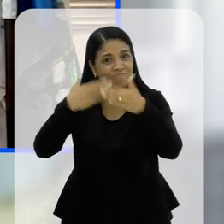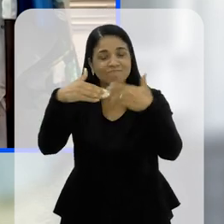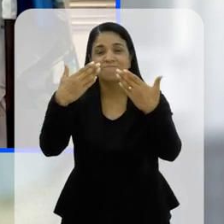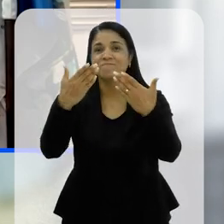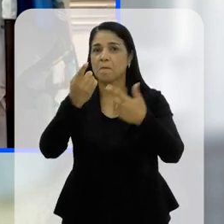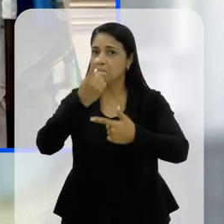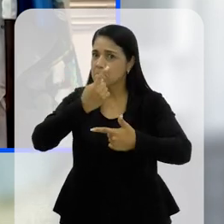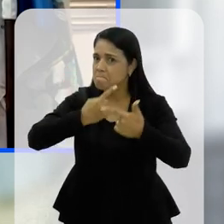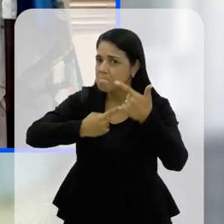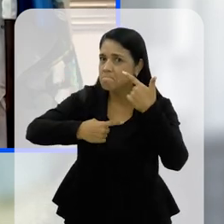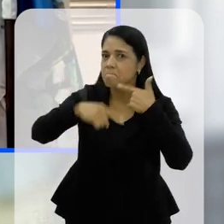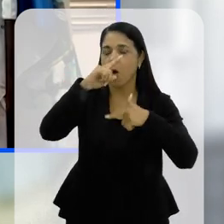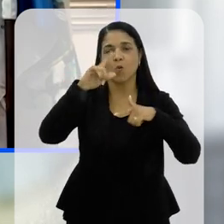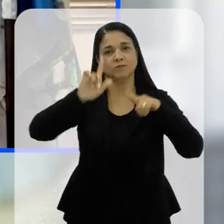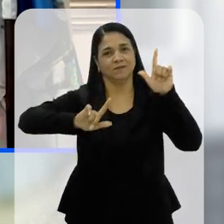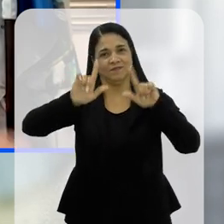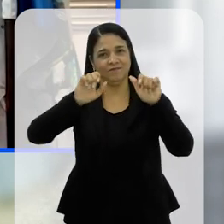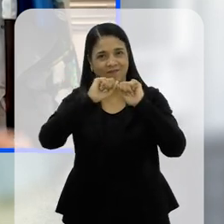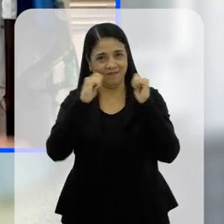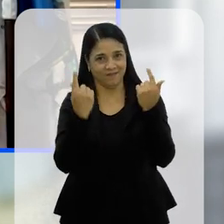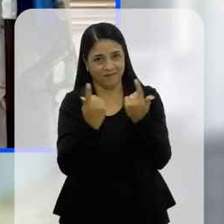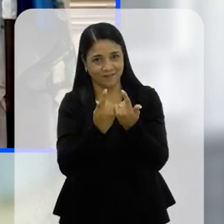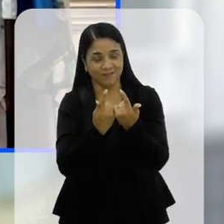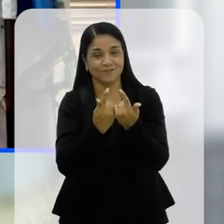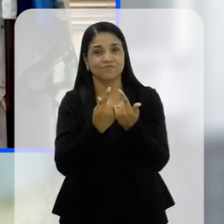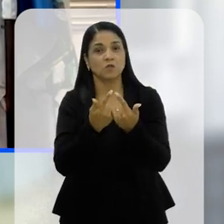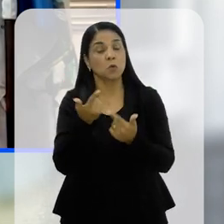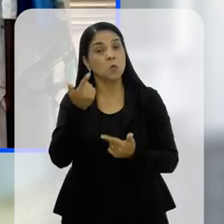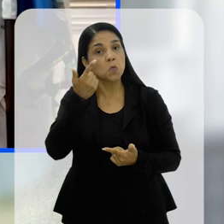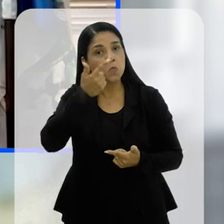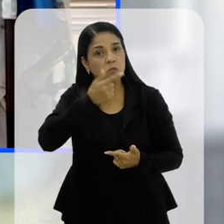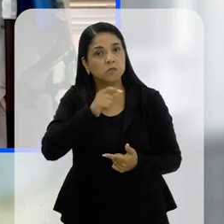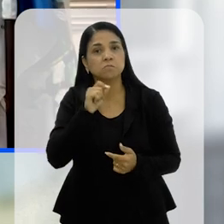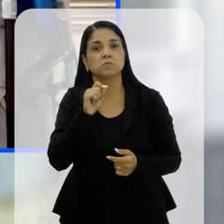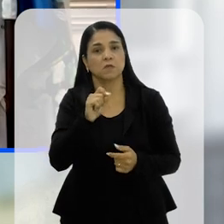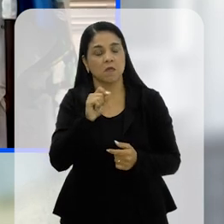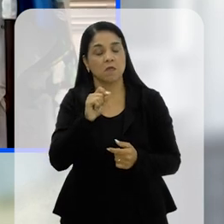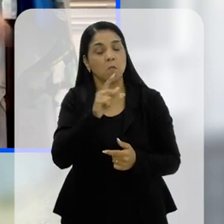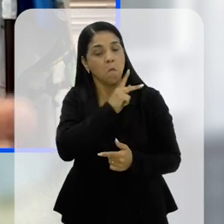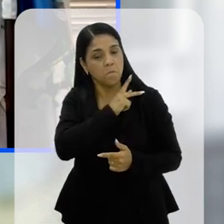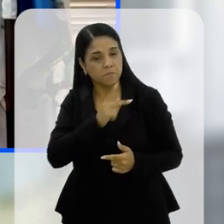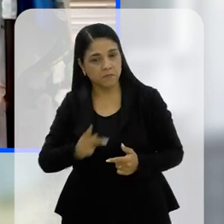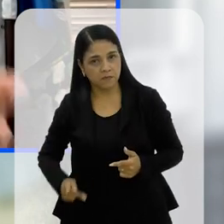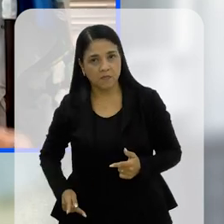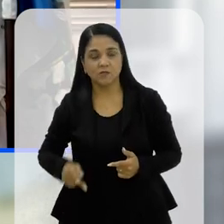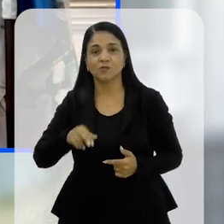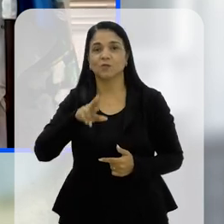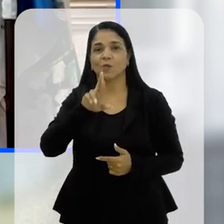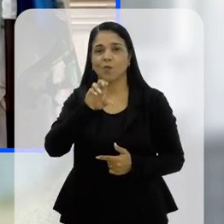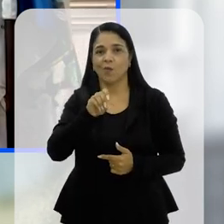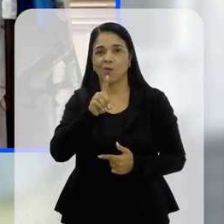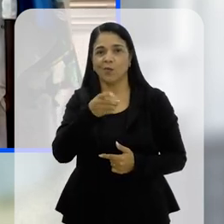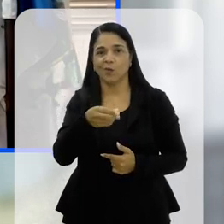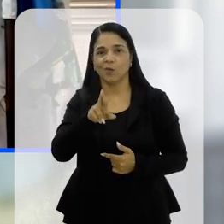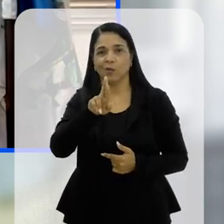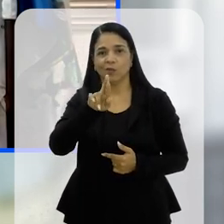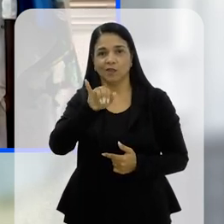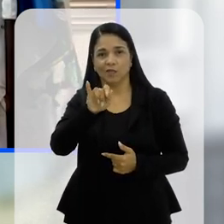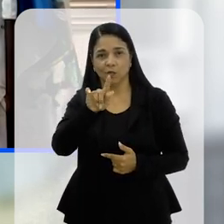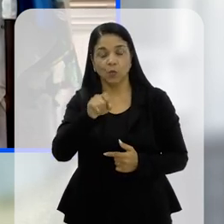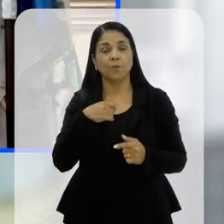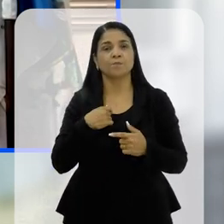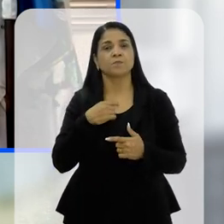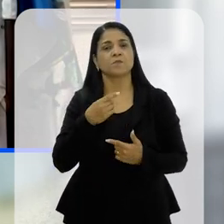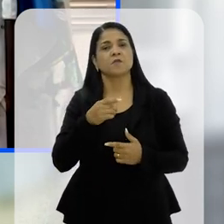evolução muito grande, certo? Então, nós só conseguimos chegar a isso através do nosso presidente Rodrigo Barcelá,